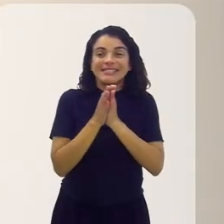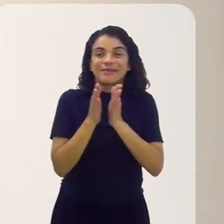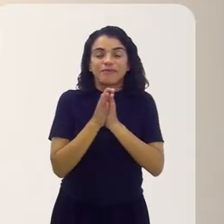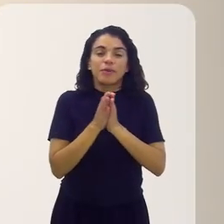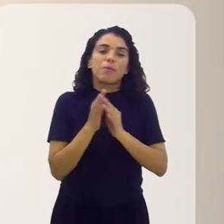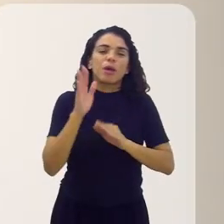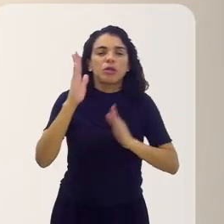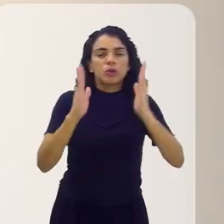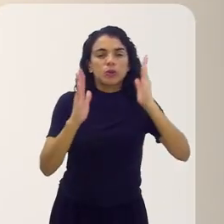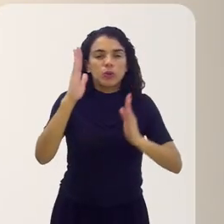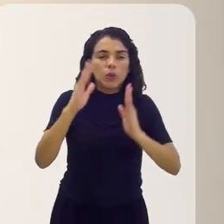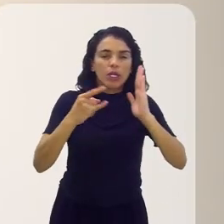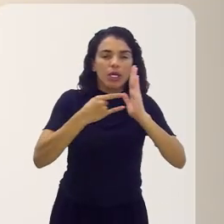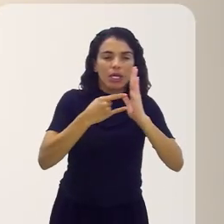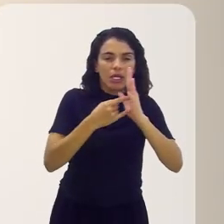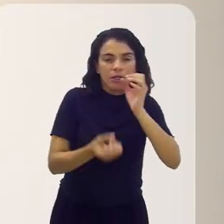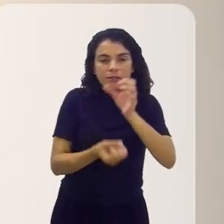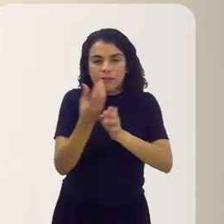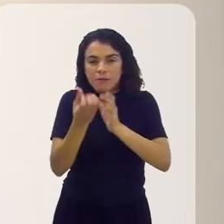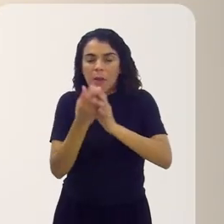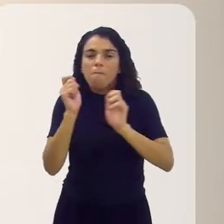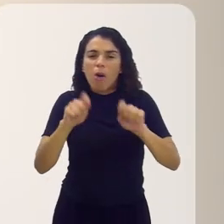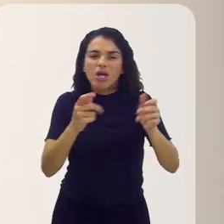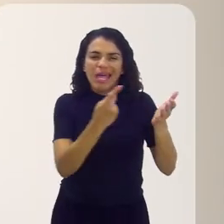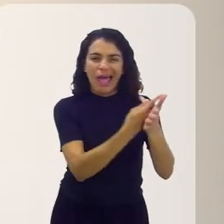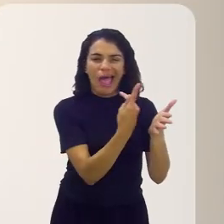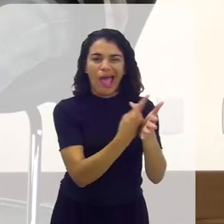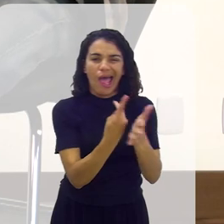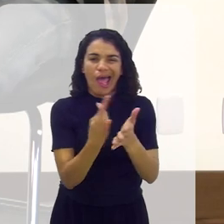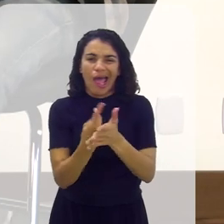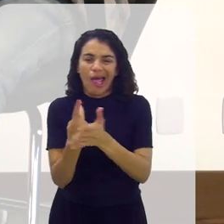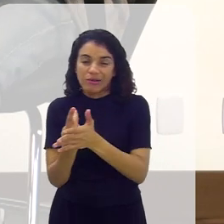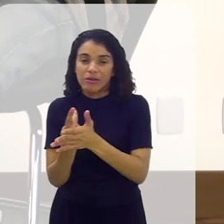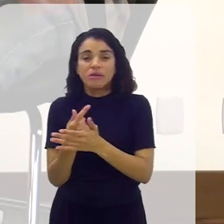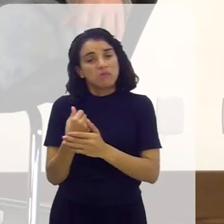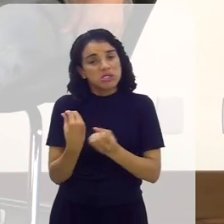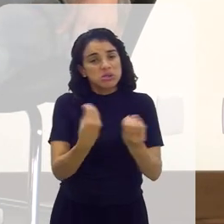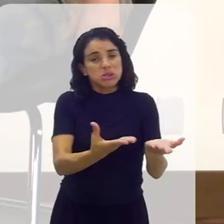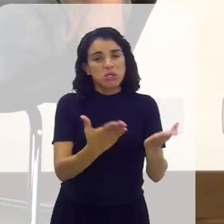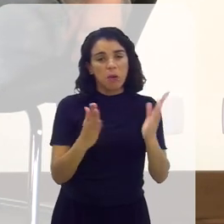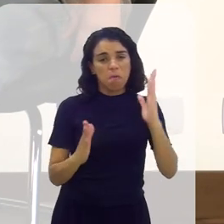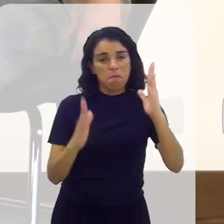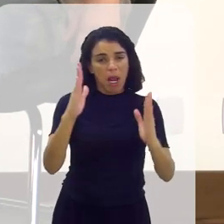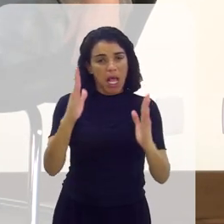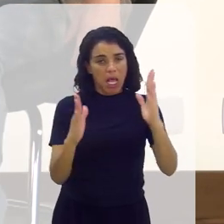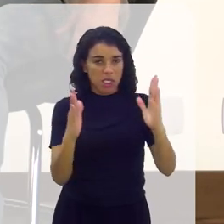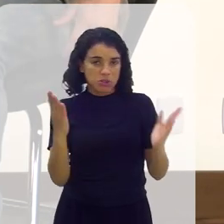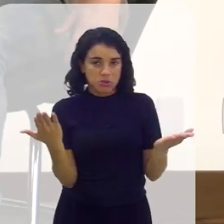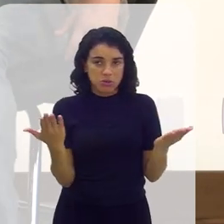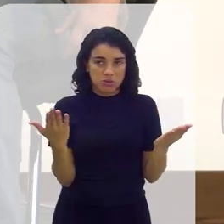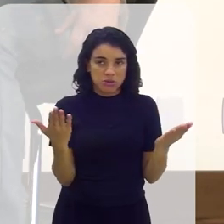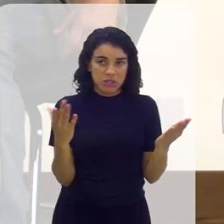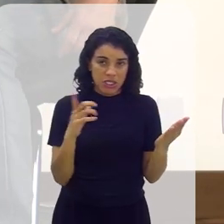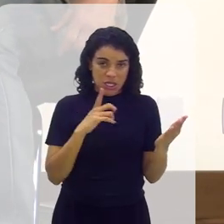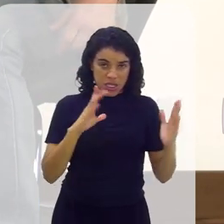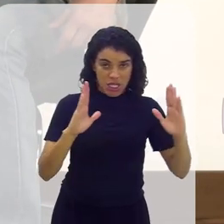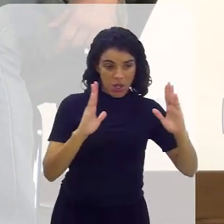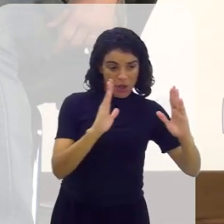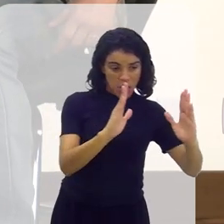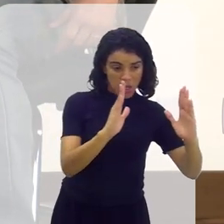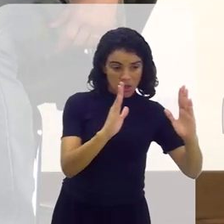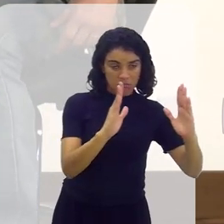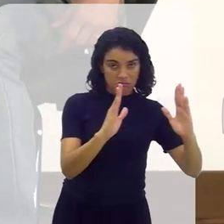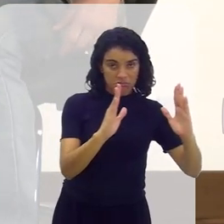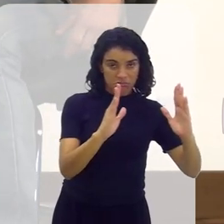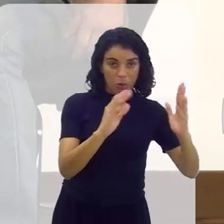Porque durante o desenvolvimento pode acontecer tanta coisa errada, mas normalmente a gente... Mas nós temos um prazo para vocês, né? É. De ter